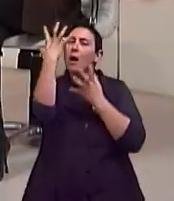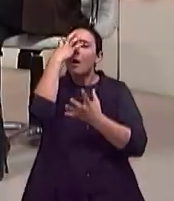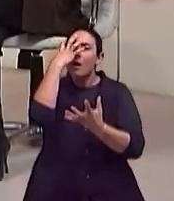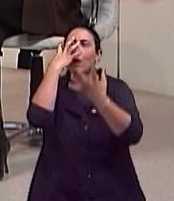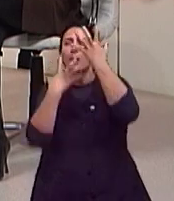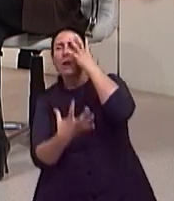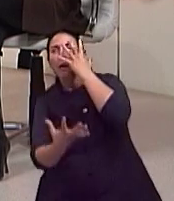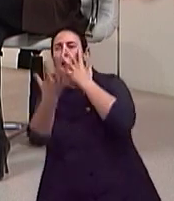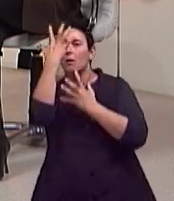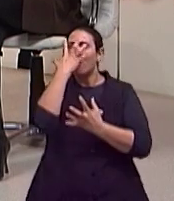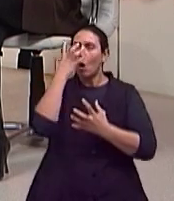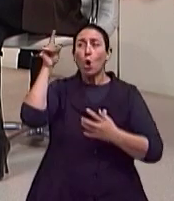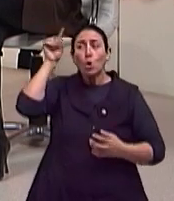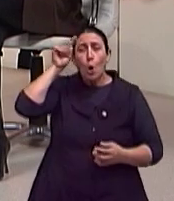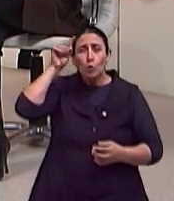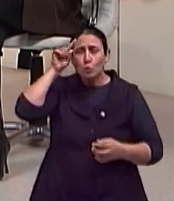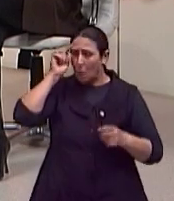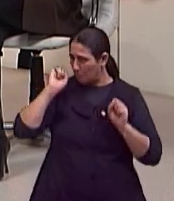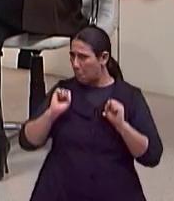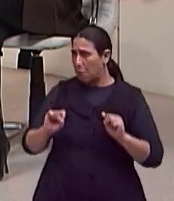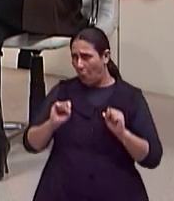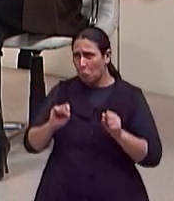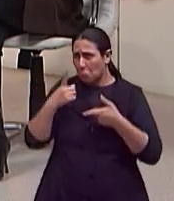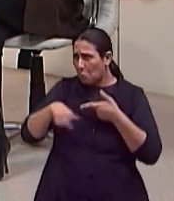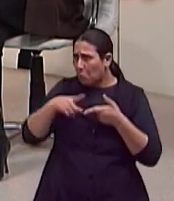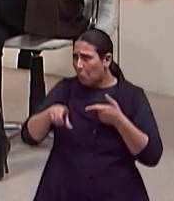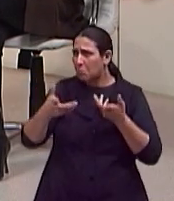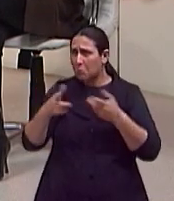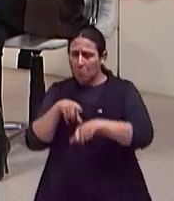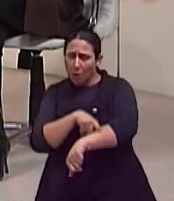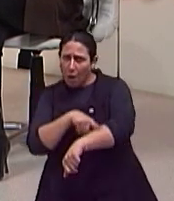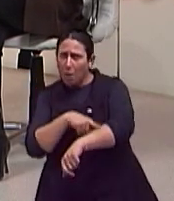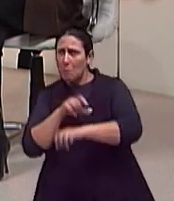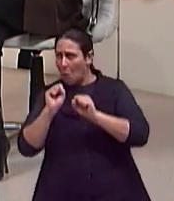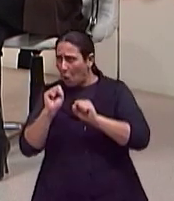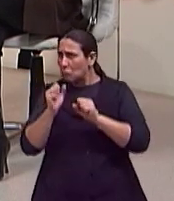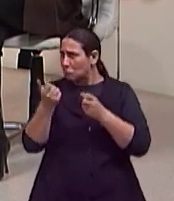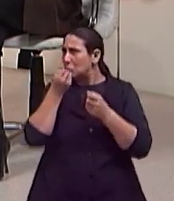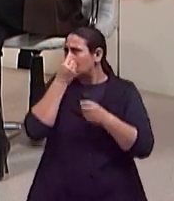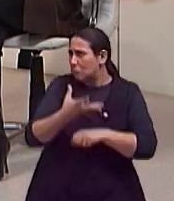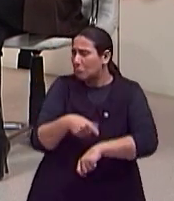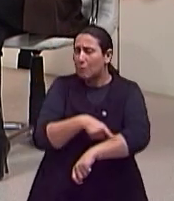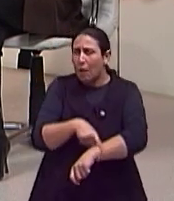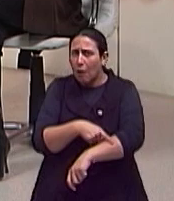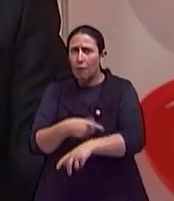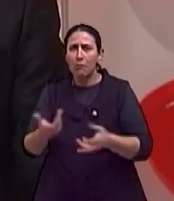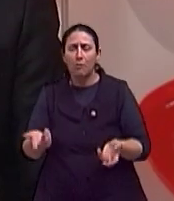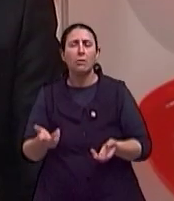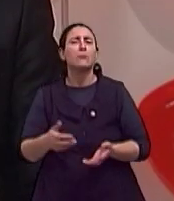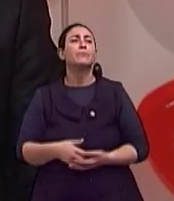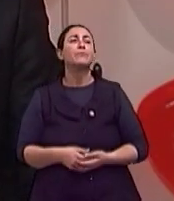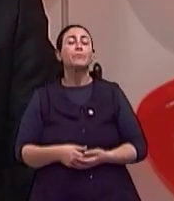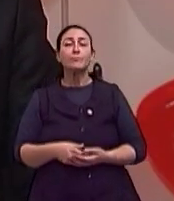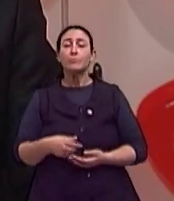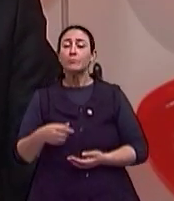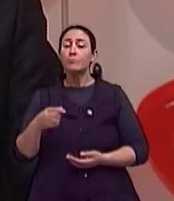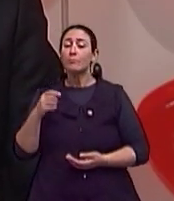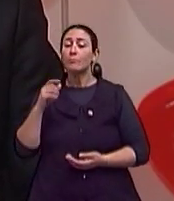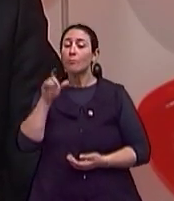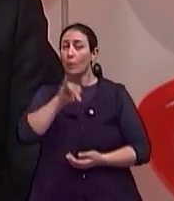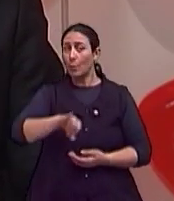diário, ele pode ser contrabalançado e se ter uma pele perfeita? Claro. É importante,